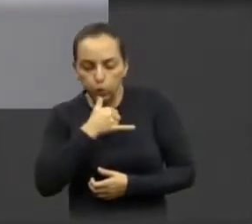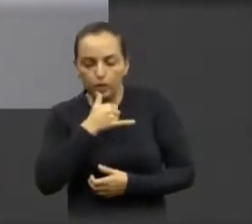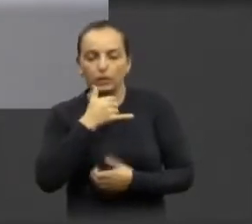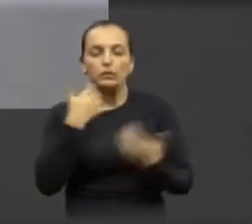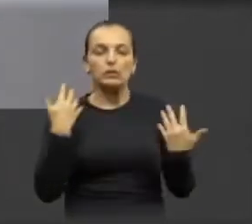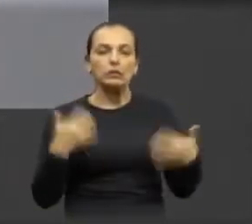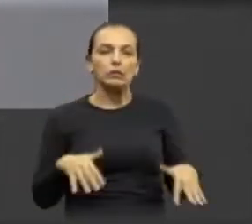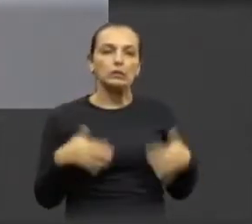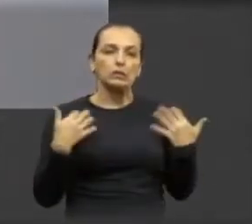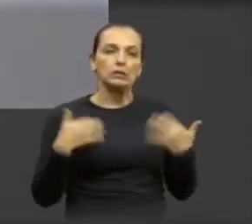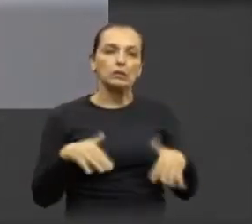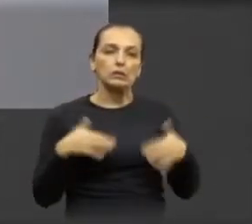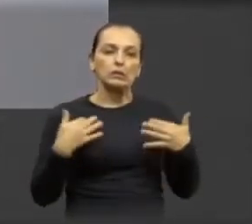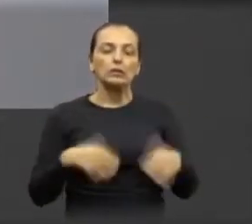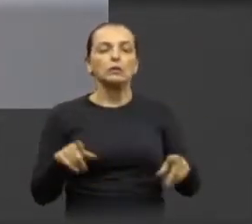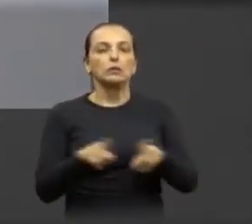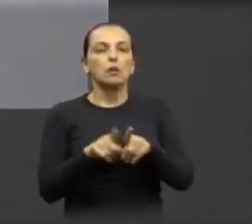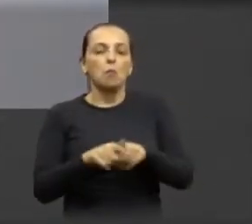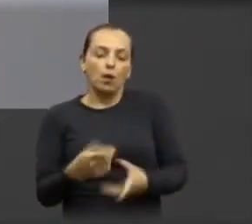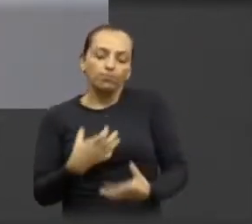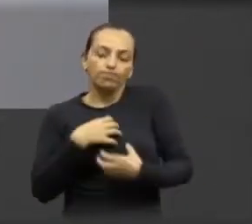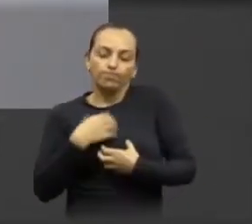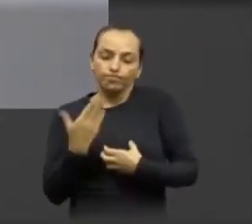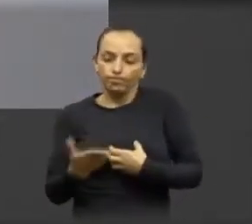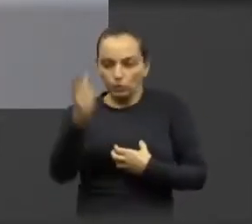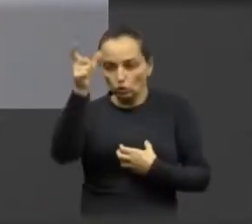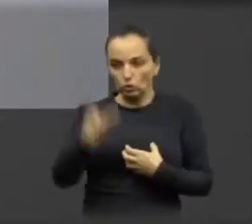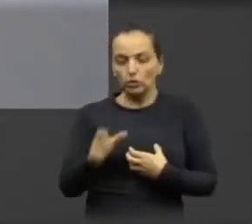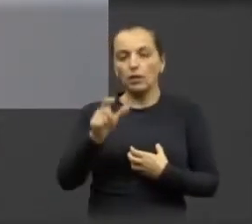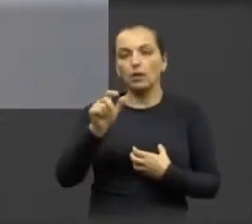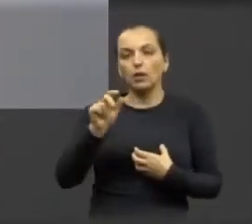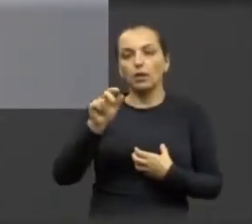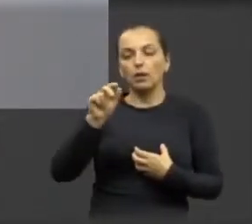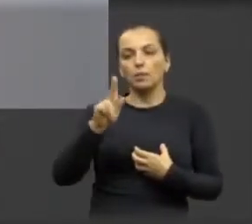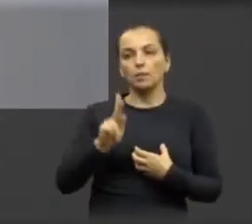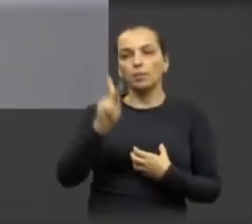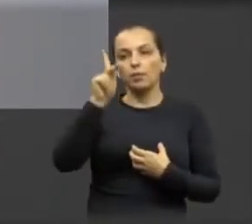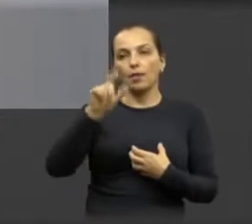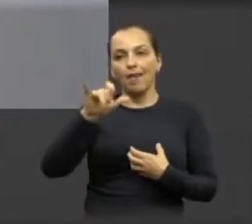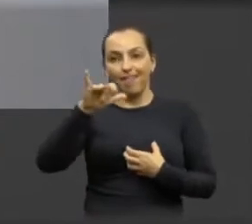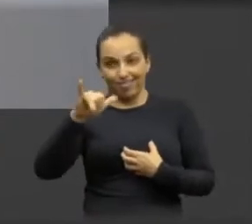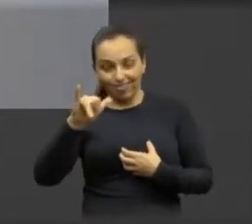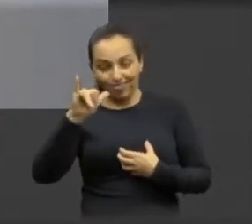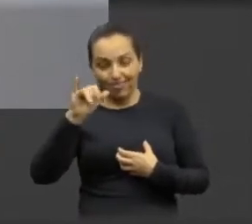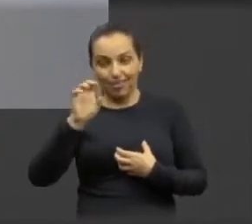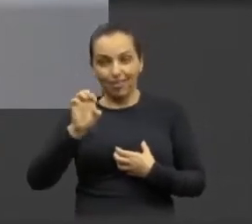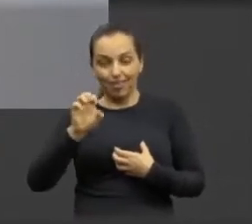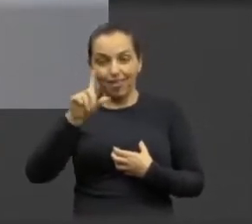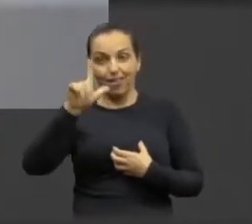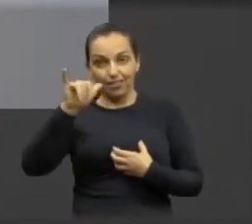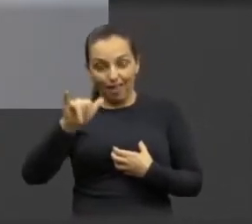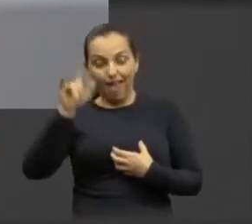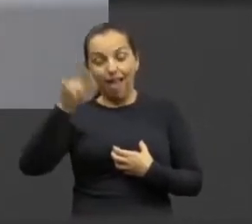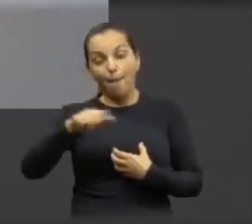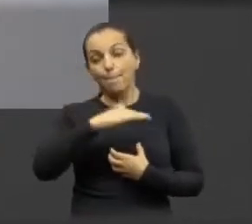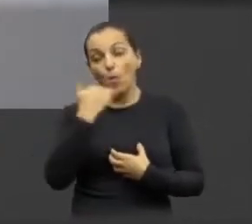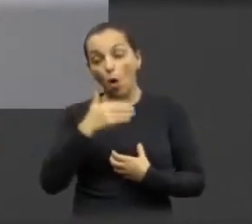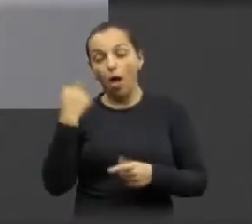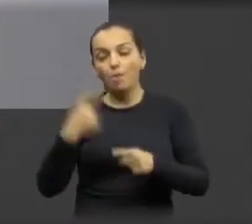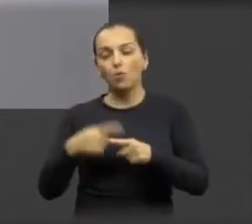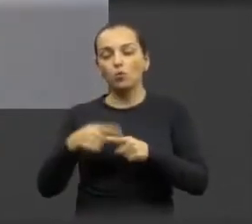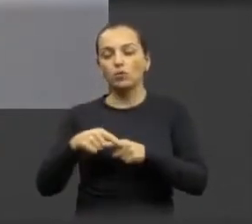também dar meus sentimentos à família da Kelly Fernandes, que realmente veio a falecer por Covid.